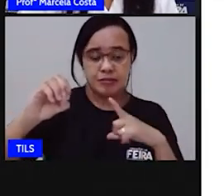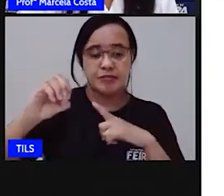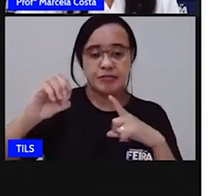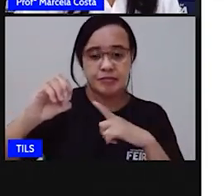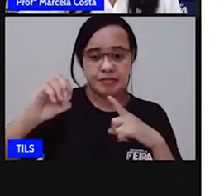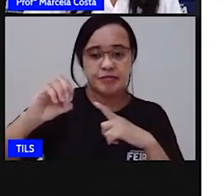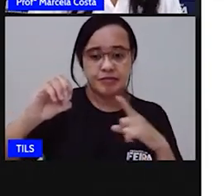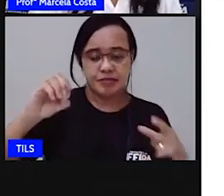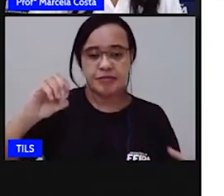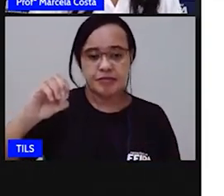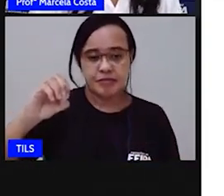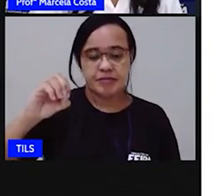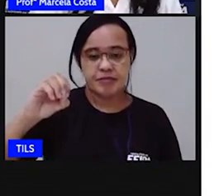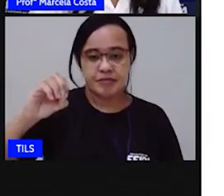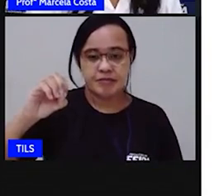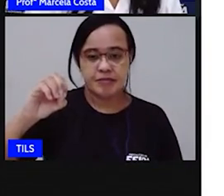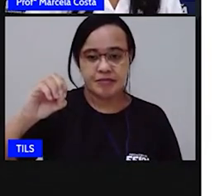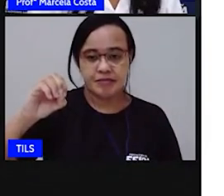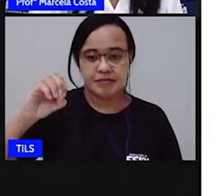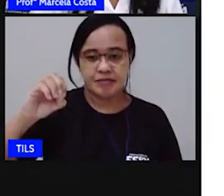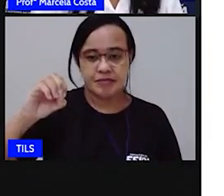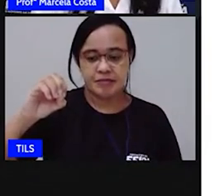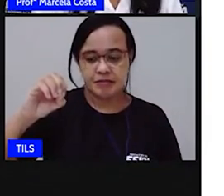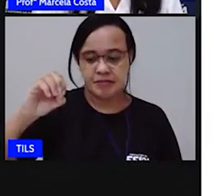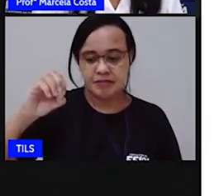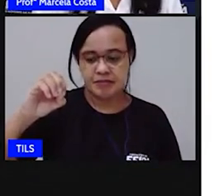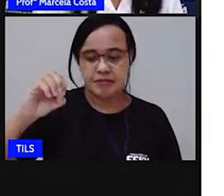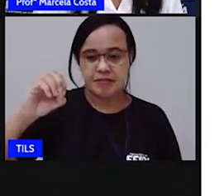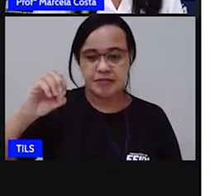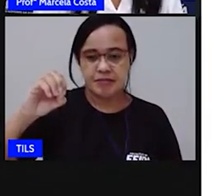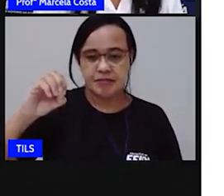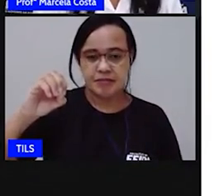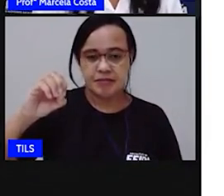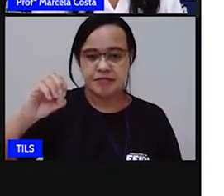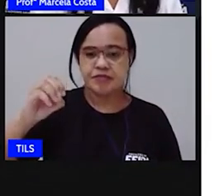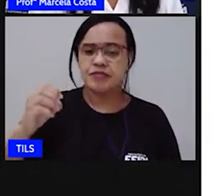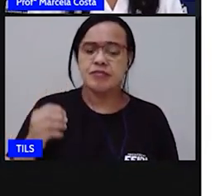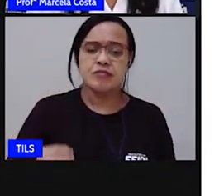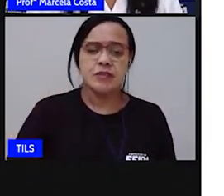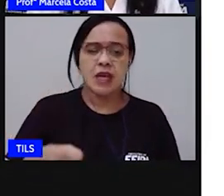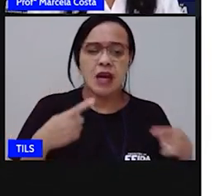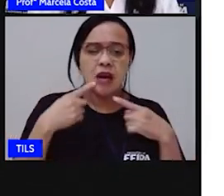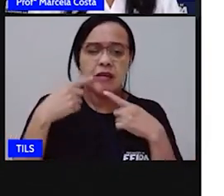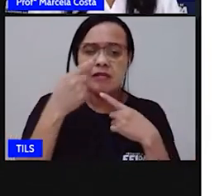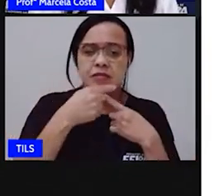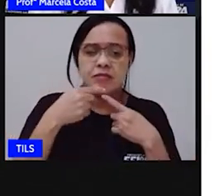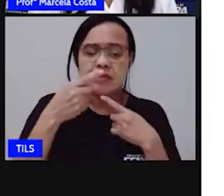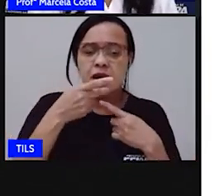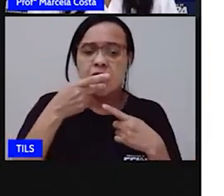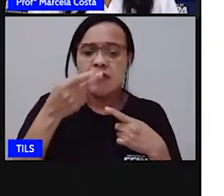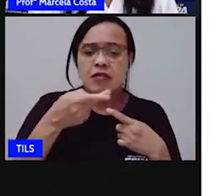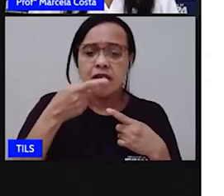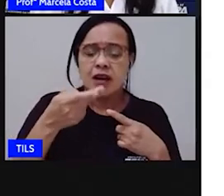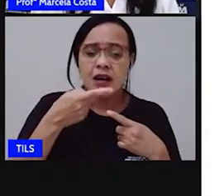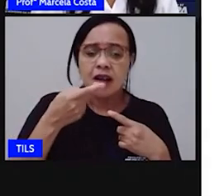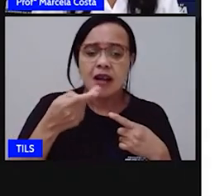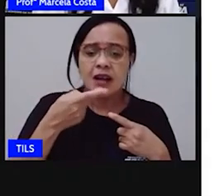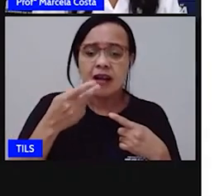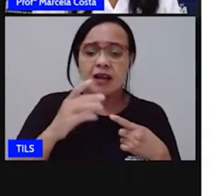final dessa palavra. Chão. Quantas vezes você abriu a boca para falar essa palavra?